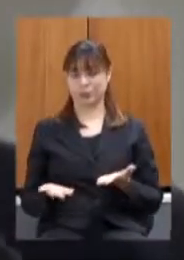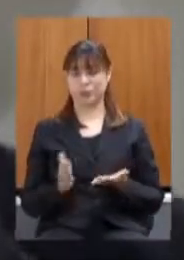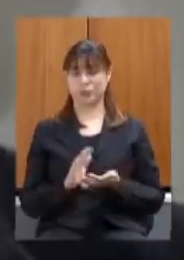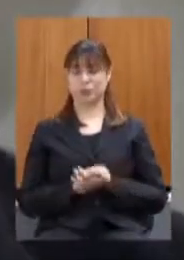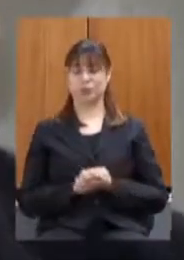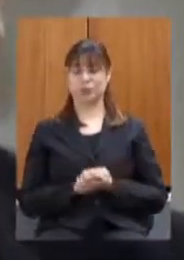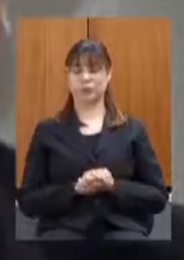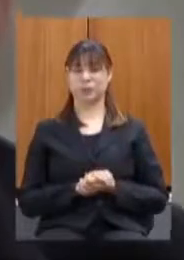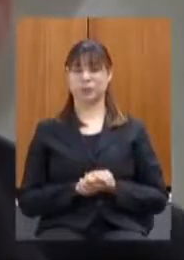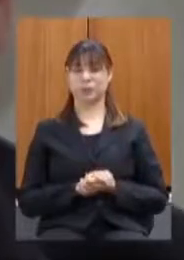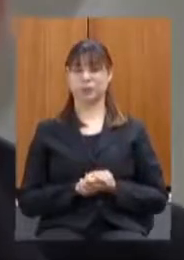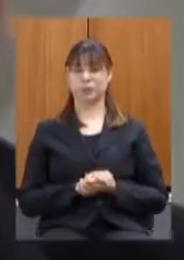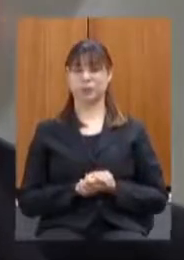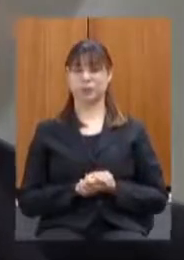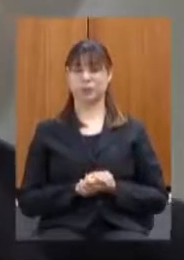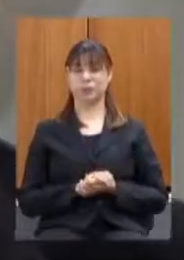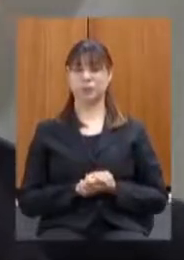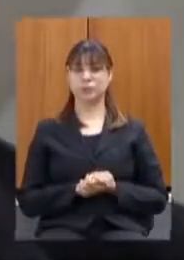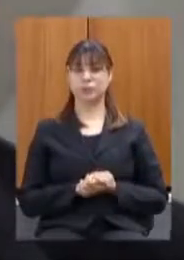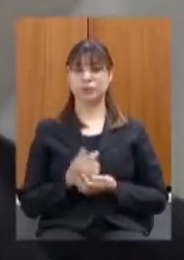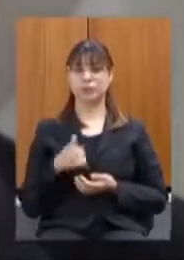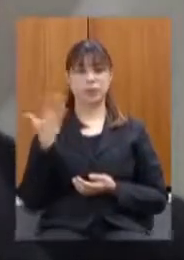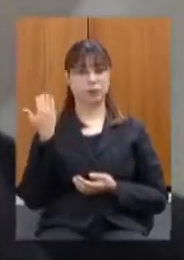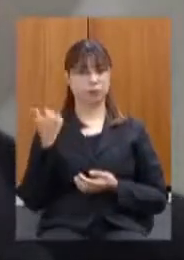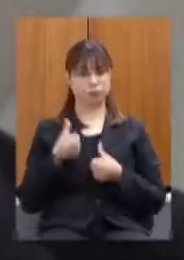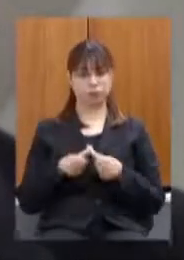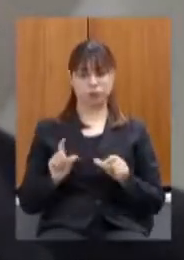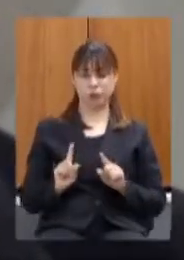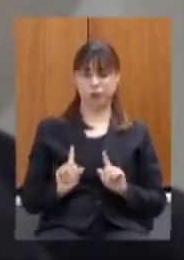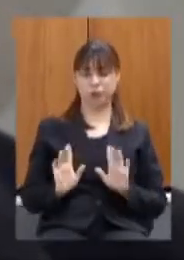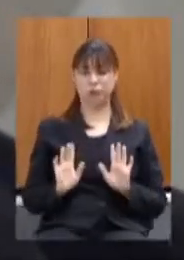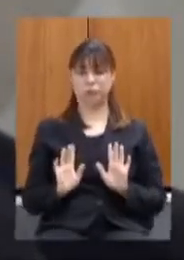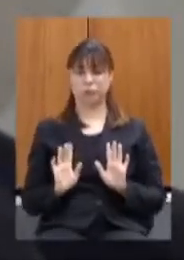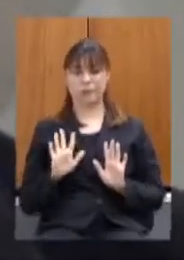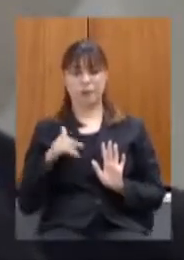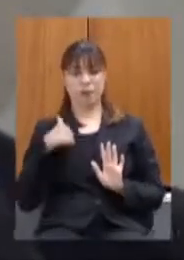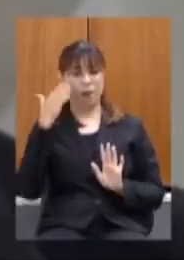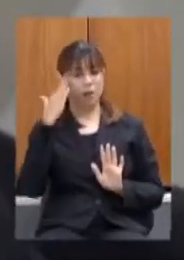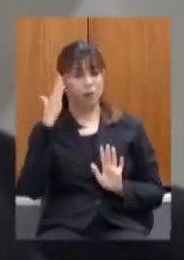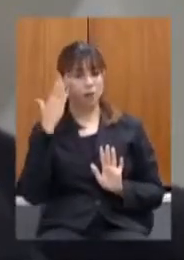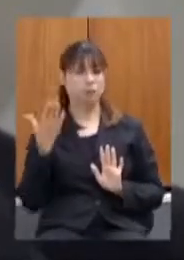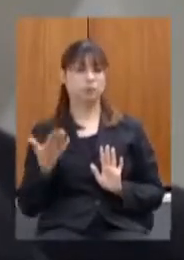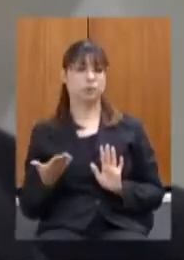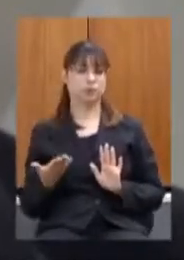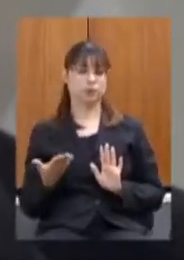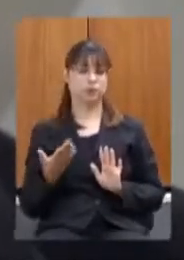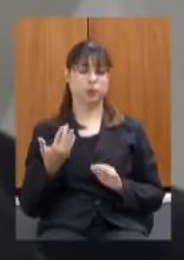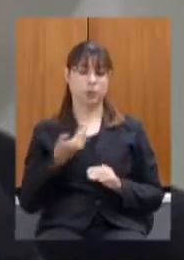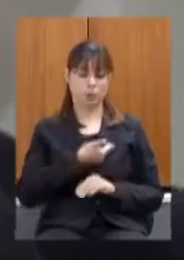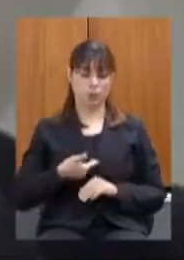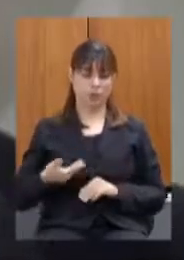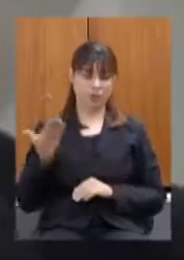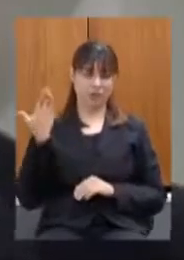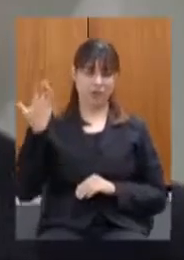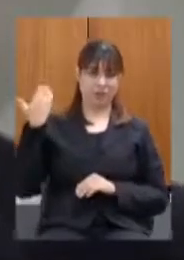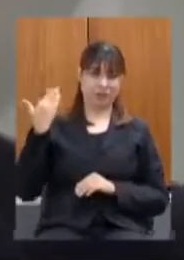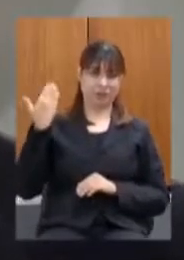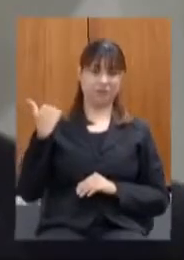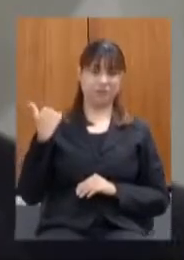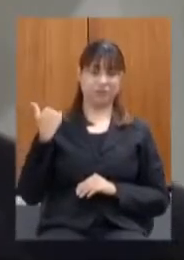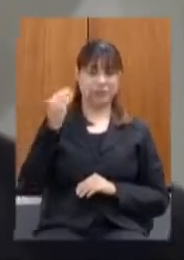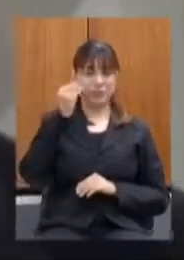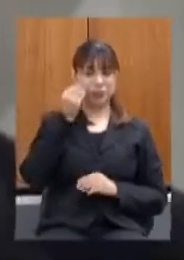eu não estava aqui mas eu sei que no governo passado se tentou fazer essa